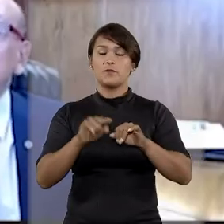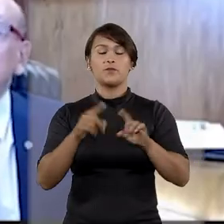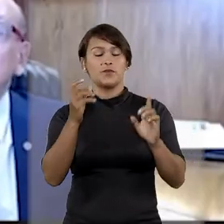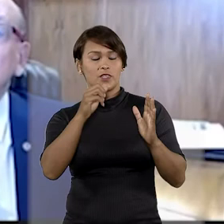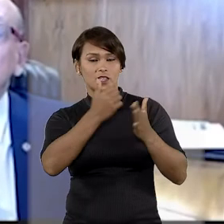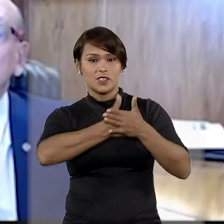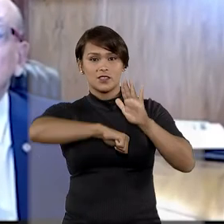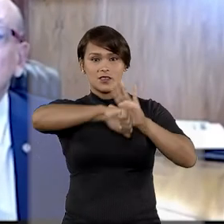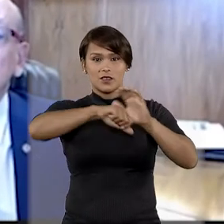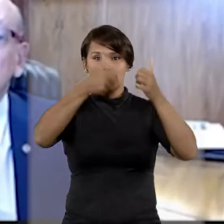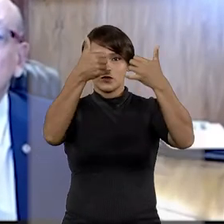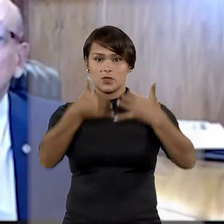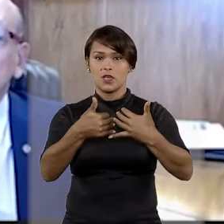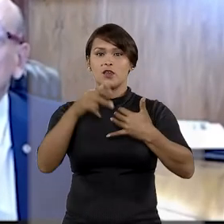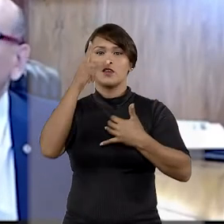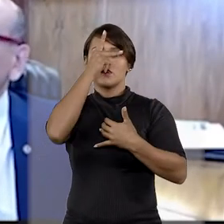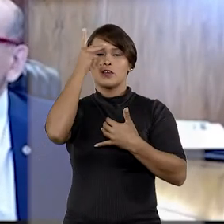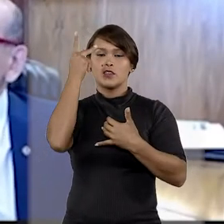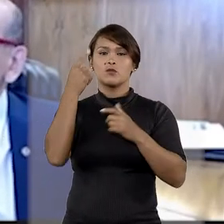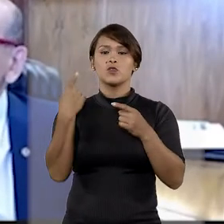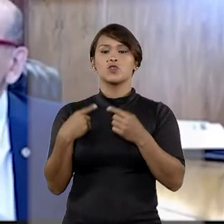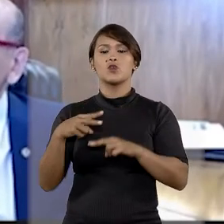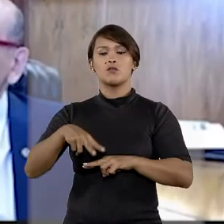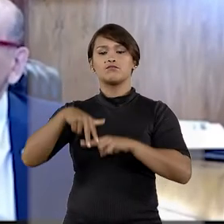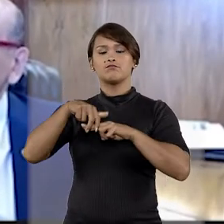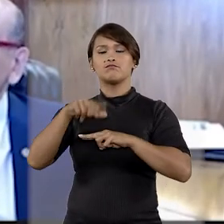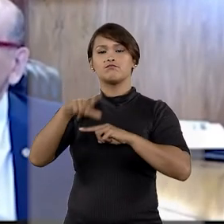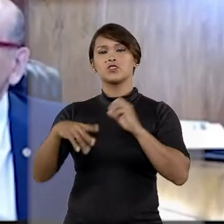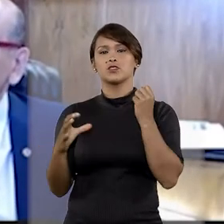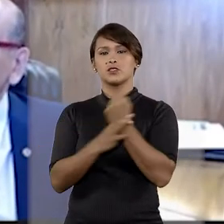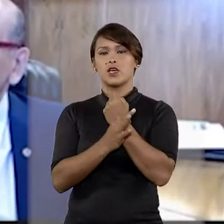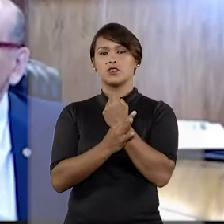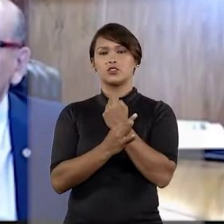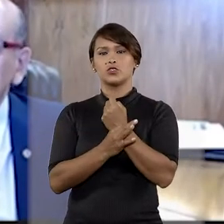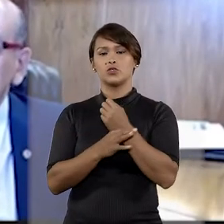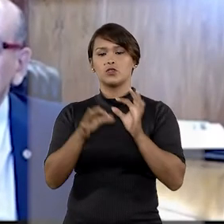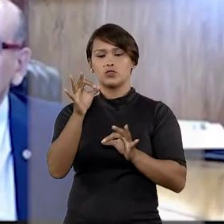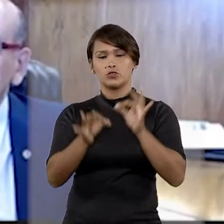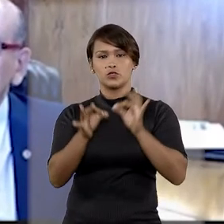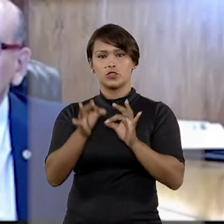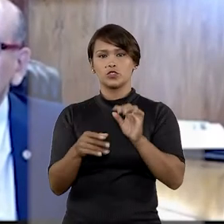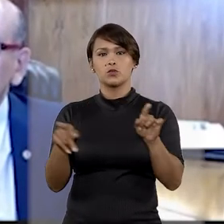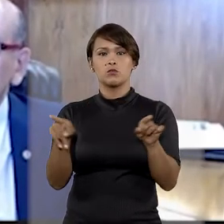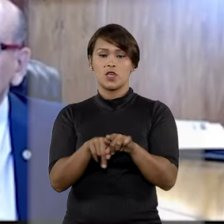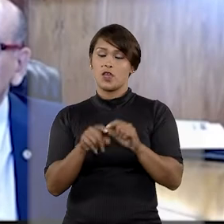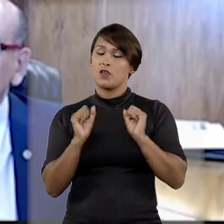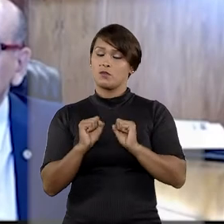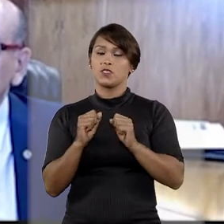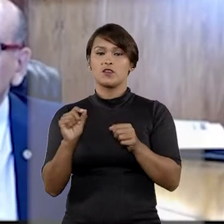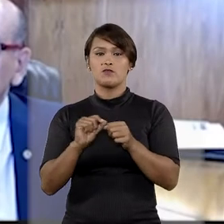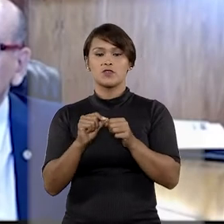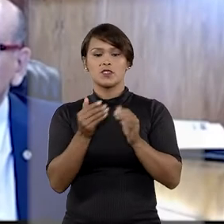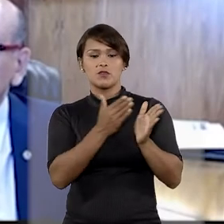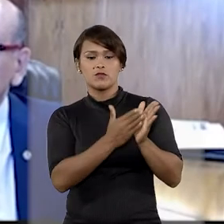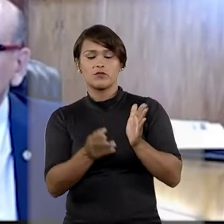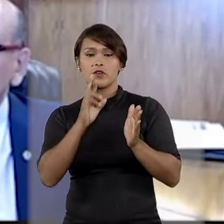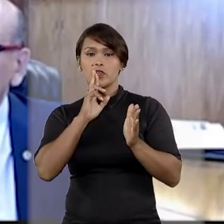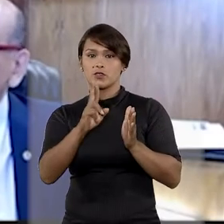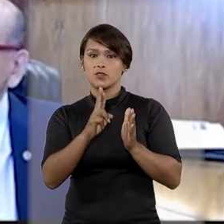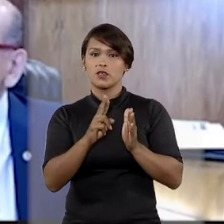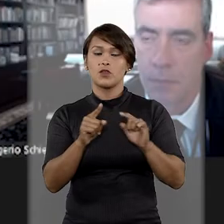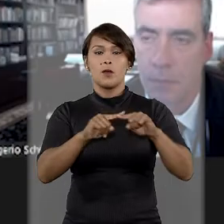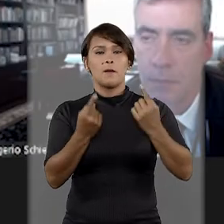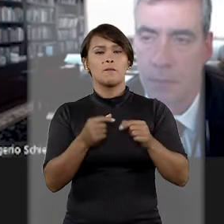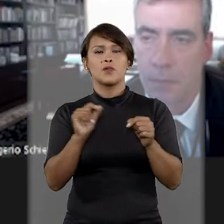Esse tipo de crime é caracterizado quando a pessoa, devido à posição de garantidora do bem jurídico, tem o dever de agir para evitar determinado